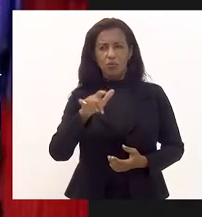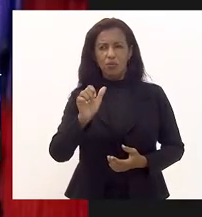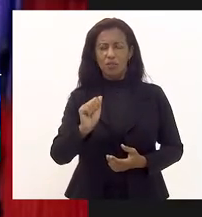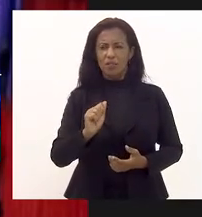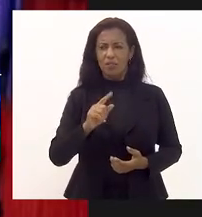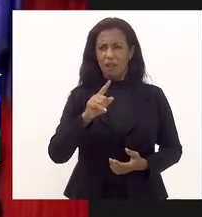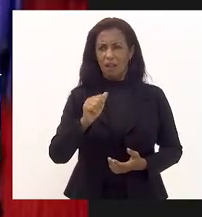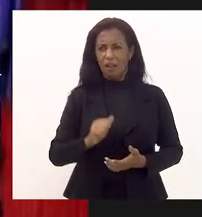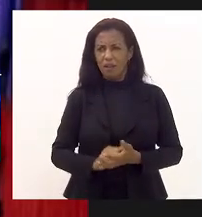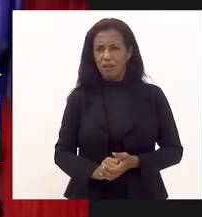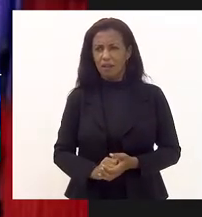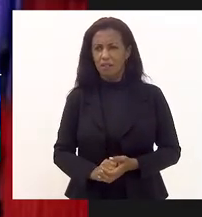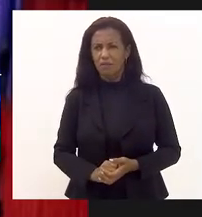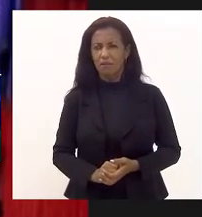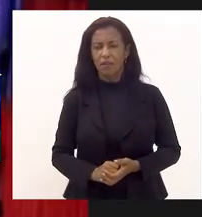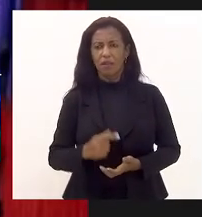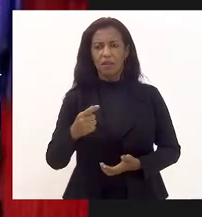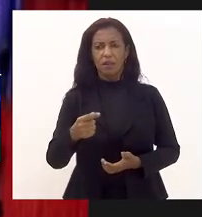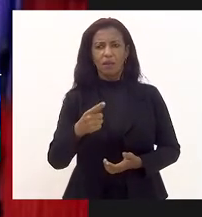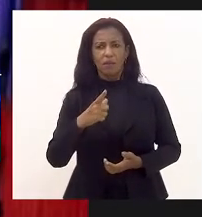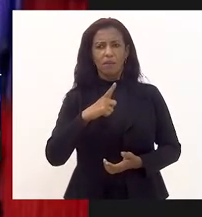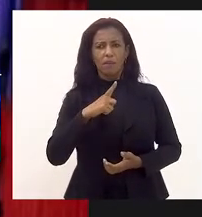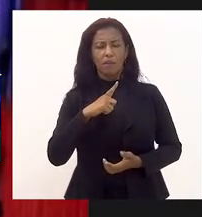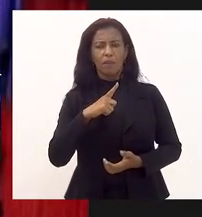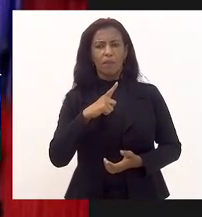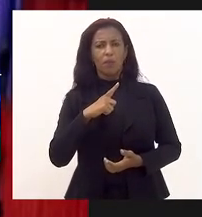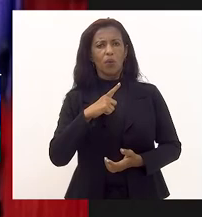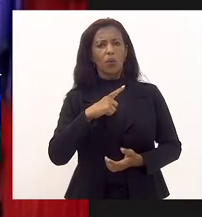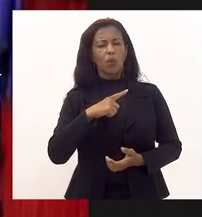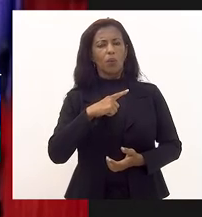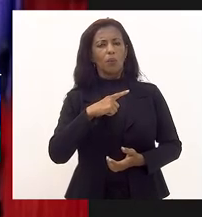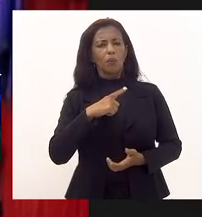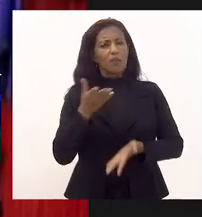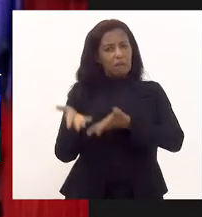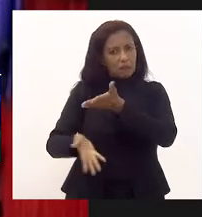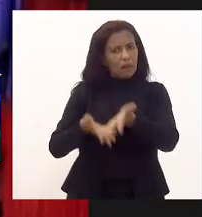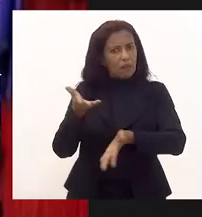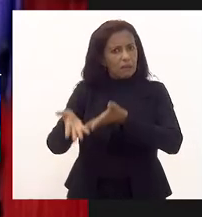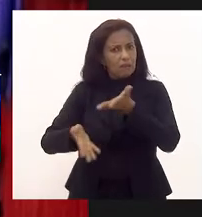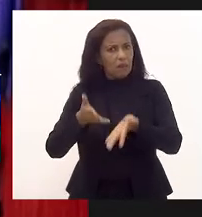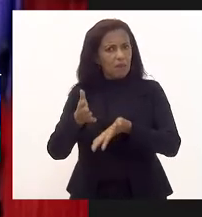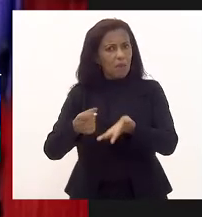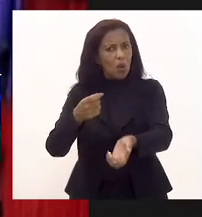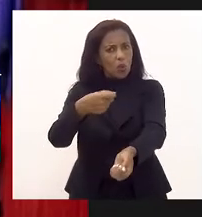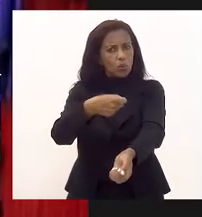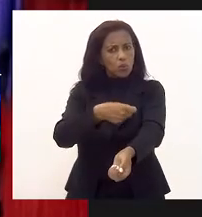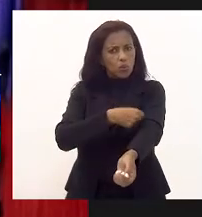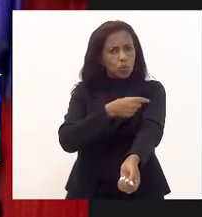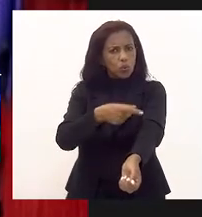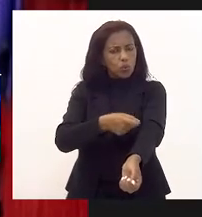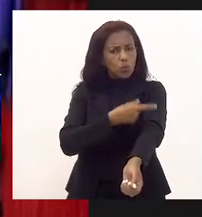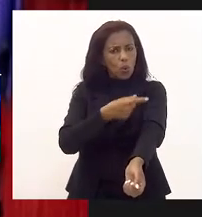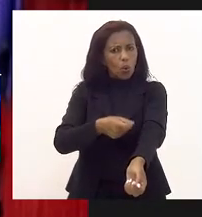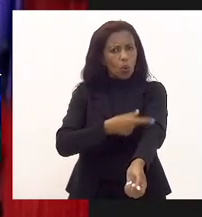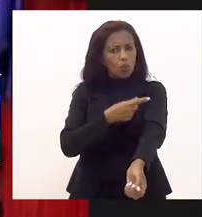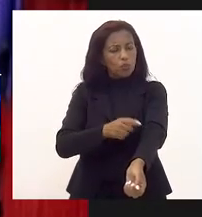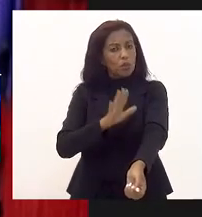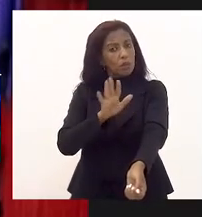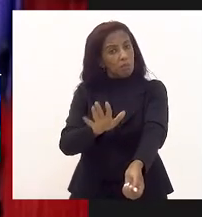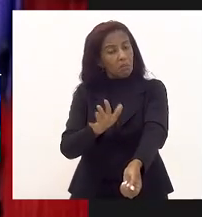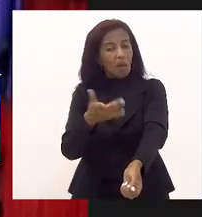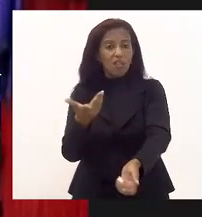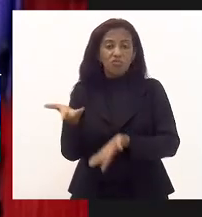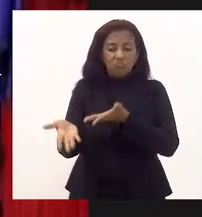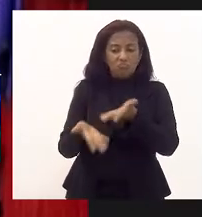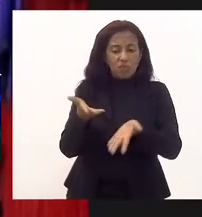filhote, só seria capaz de ser alimentado por sonda. Nossos biólogos tentaram alimentá-lo por quase 10 dias, mas, quando tiveram sucesso nesse